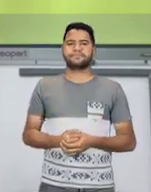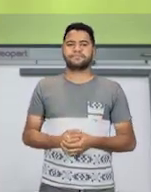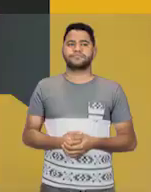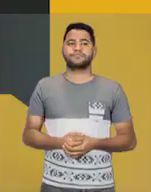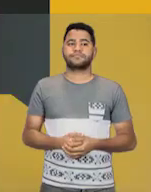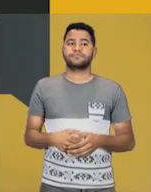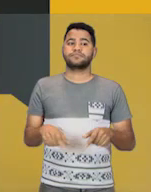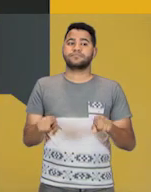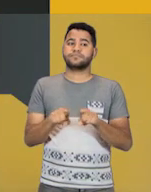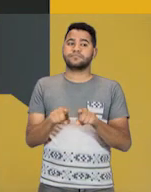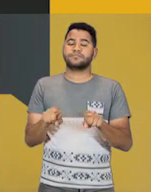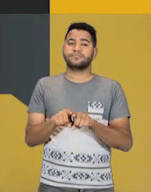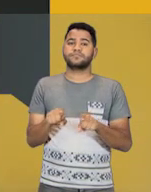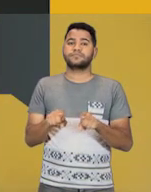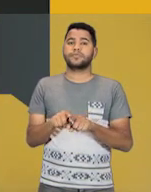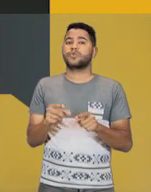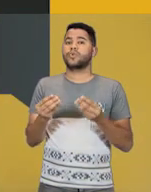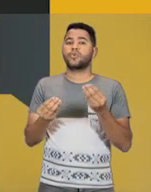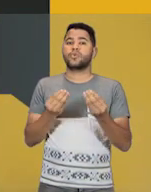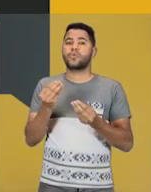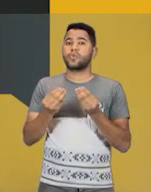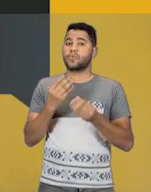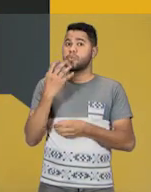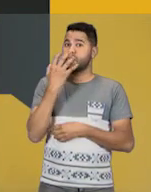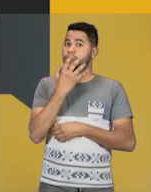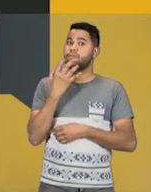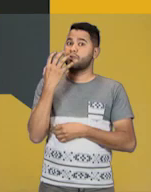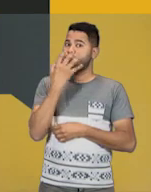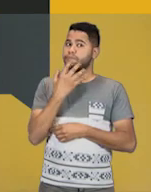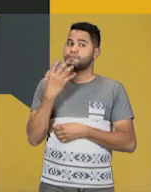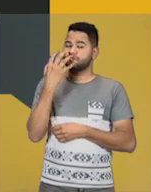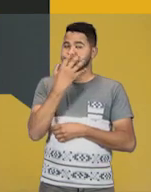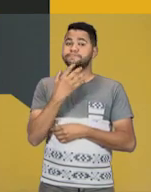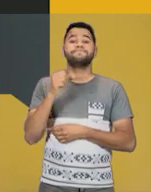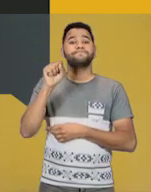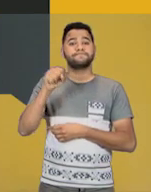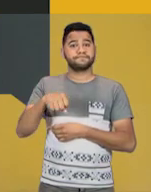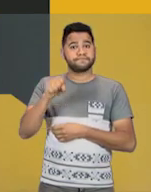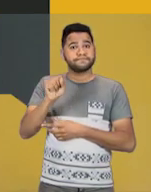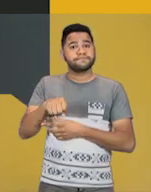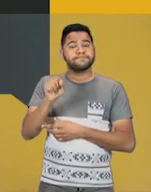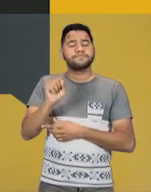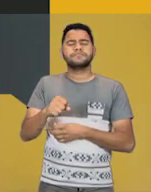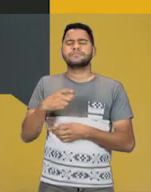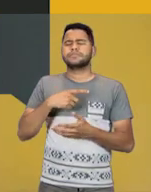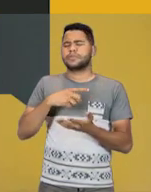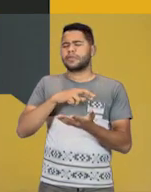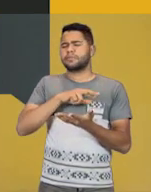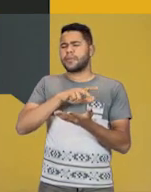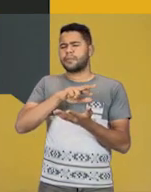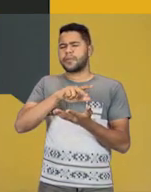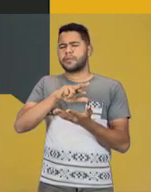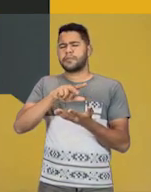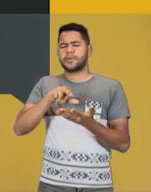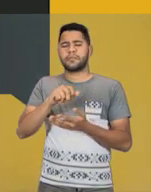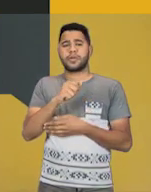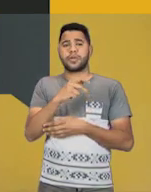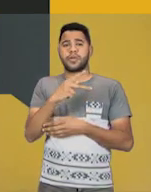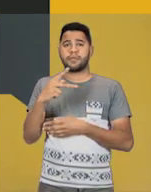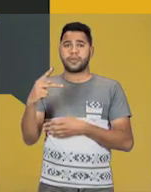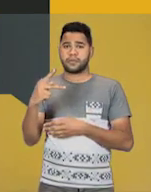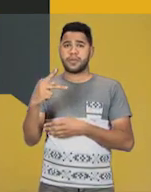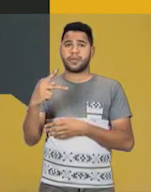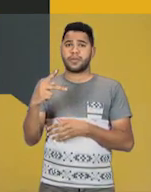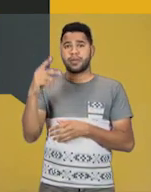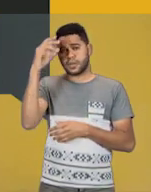Também podemos aprender inglês através da música. Sim, pessoal, tem vários aplicativos legais que a gente